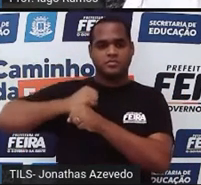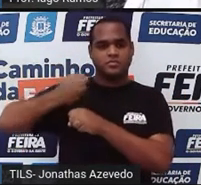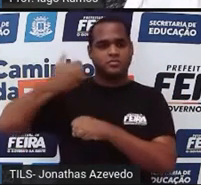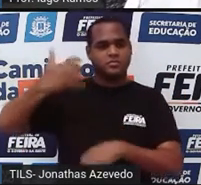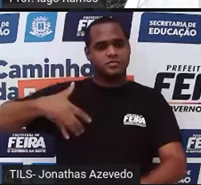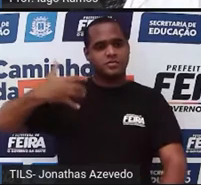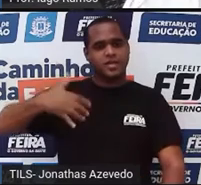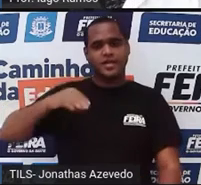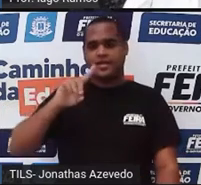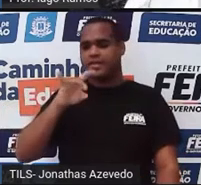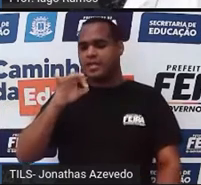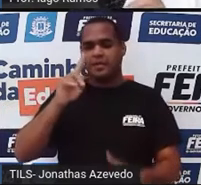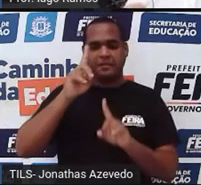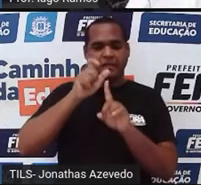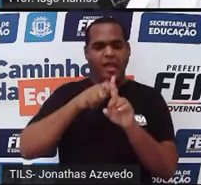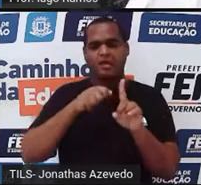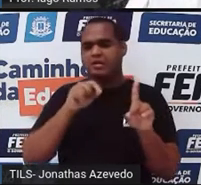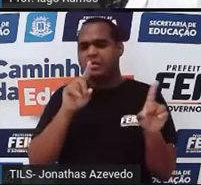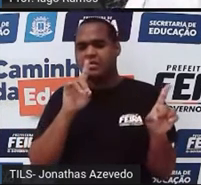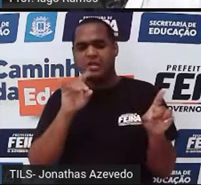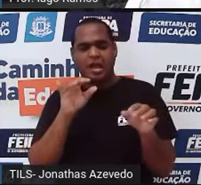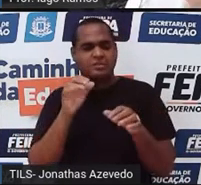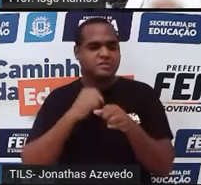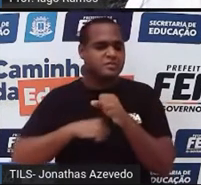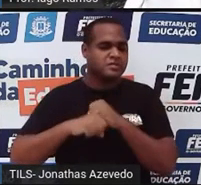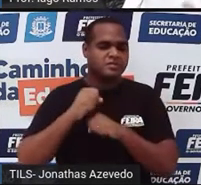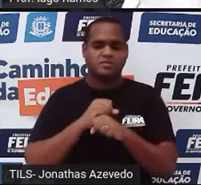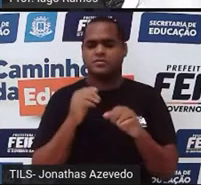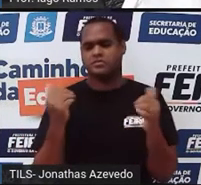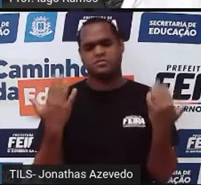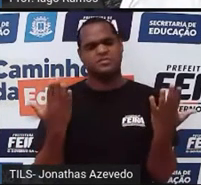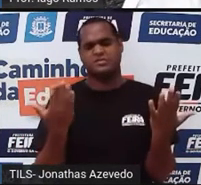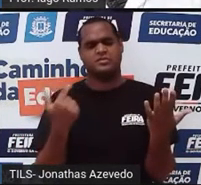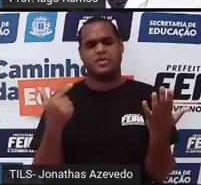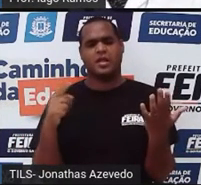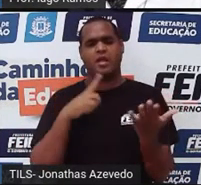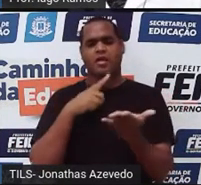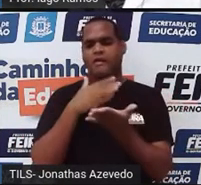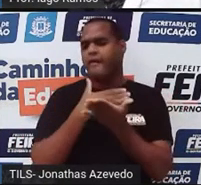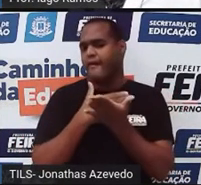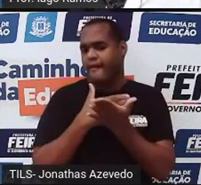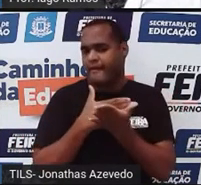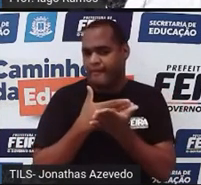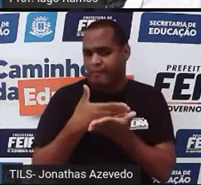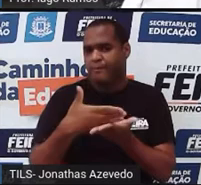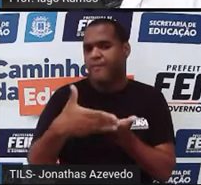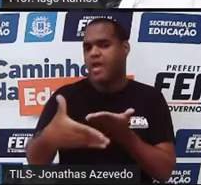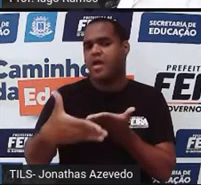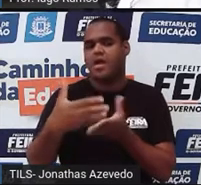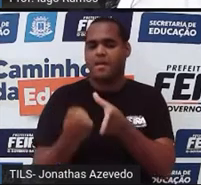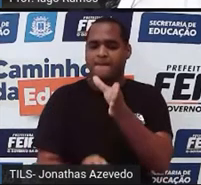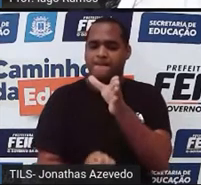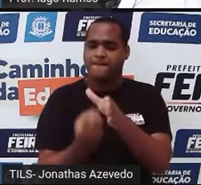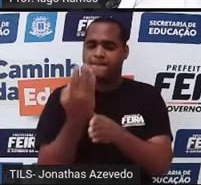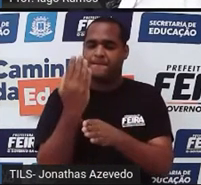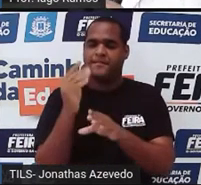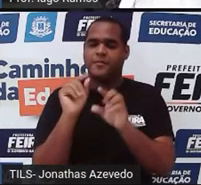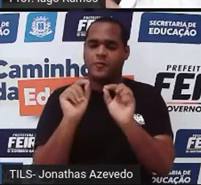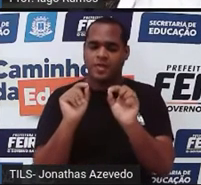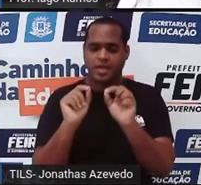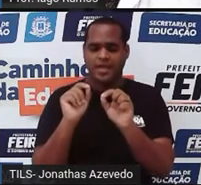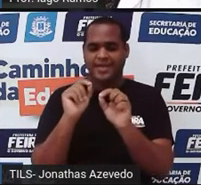exatamente a data, quantos anos, mas é muito tempo atrás, né? Logo aí no começo da formação das